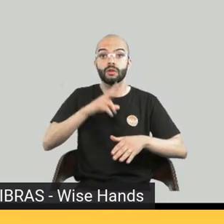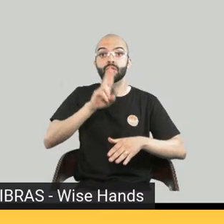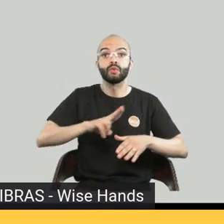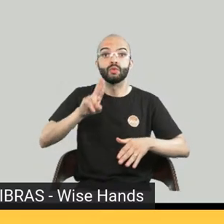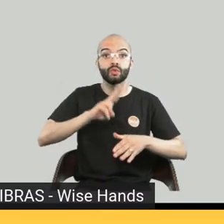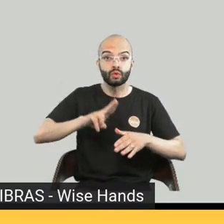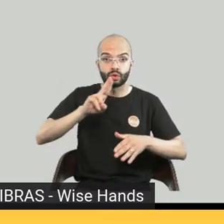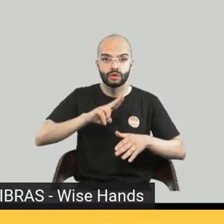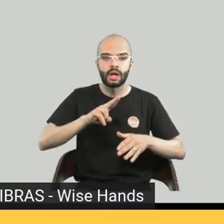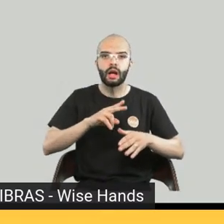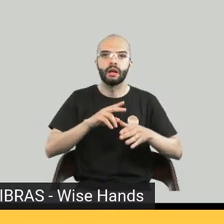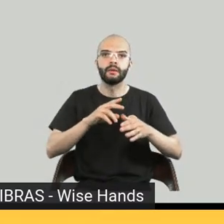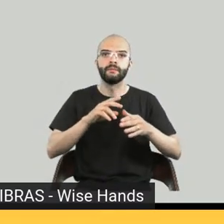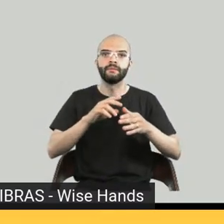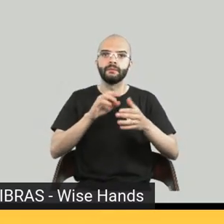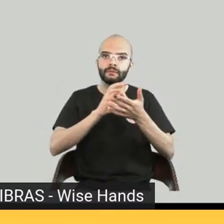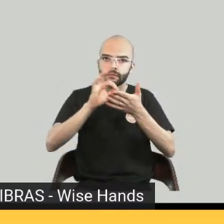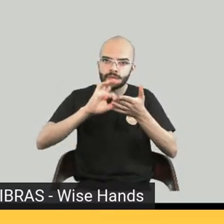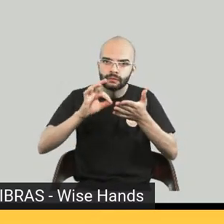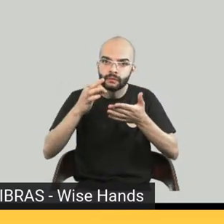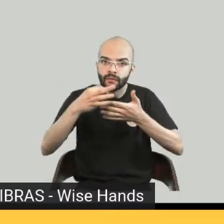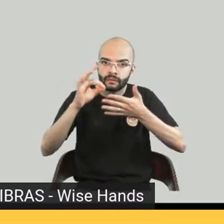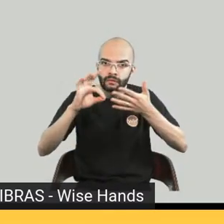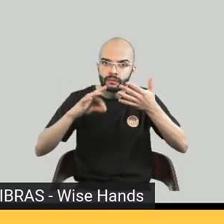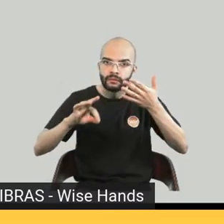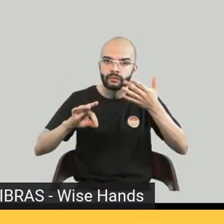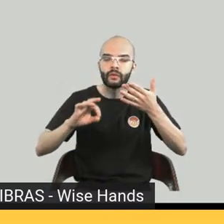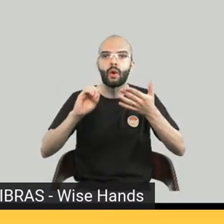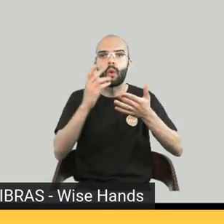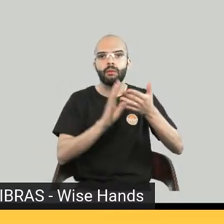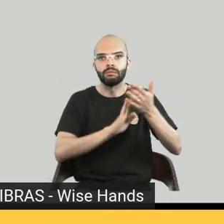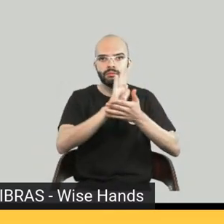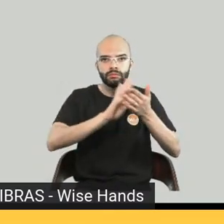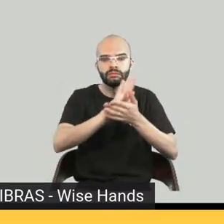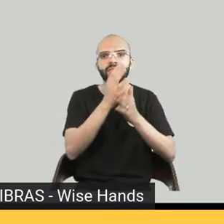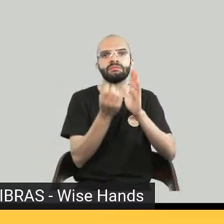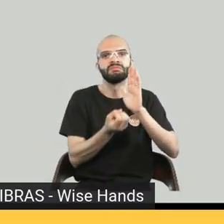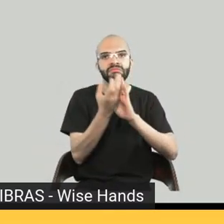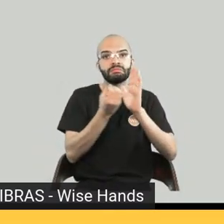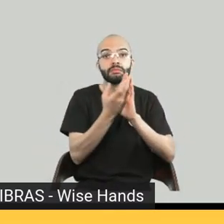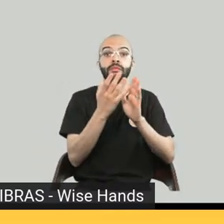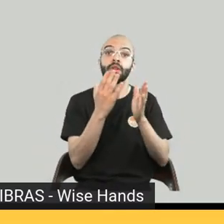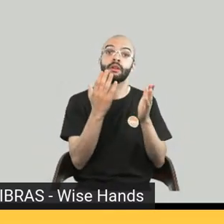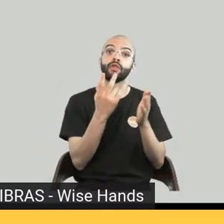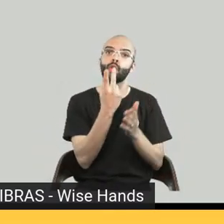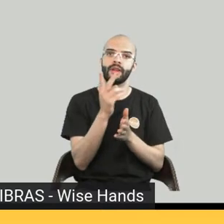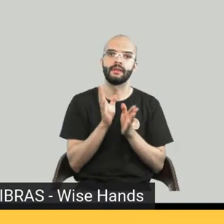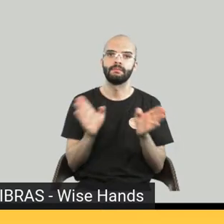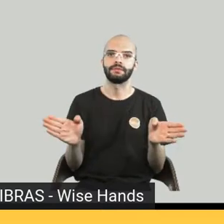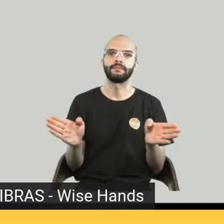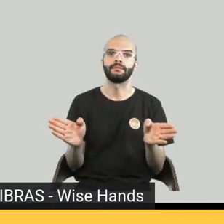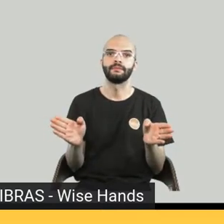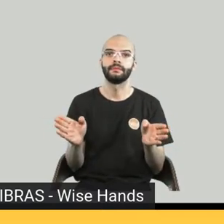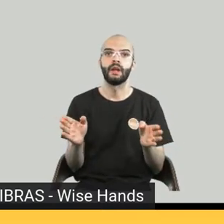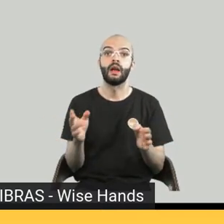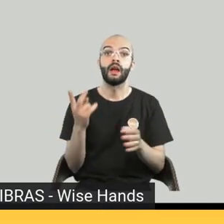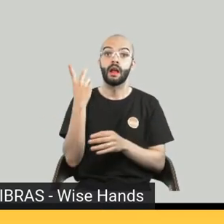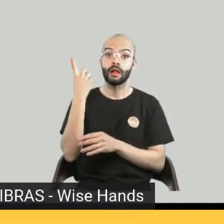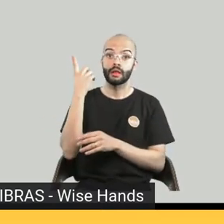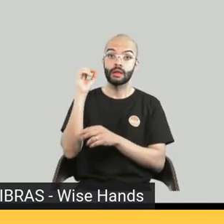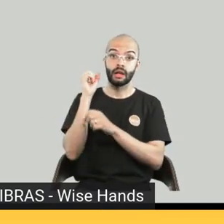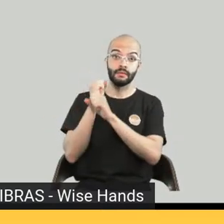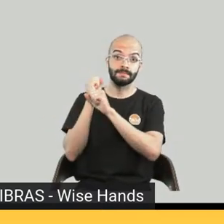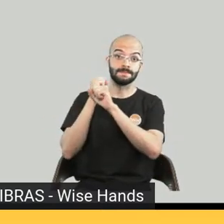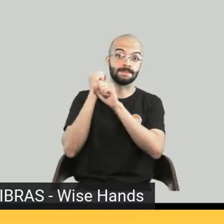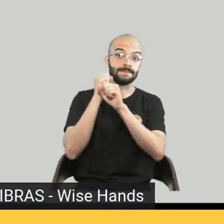escolha fica a critério do leitor. Então, ao longo desses dez anos foi sendo vencida essa resistência ao formato